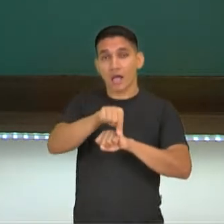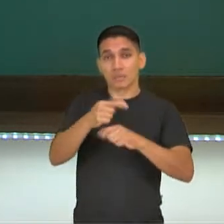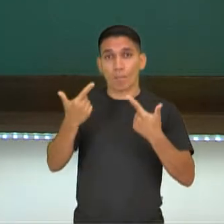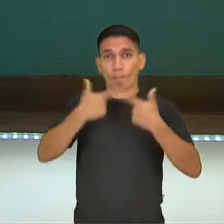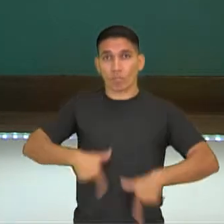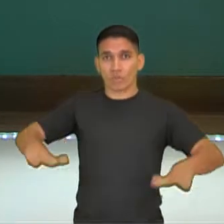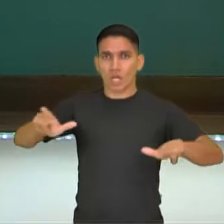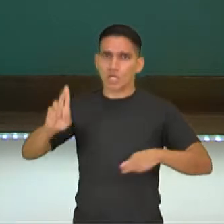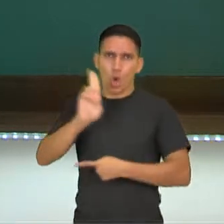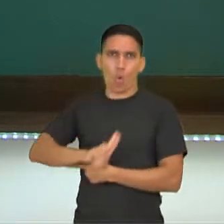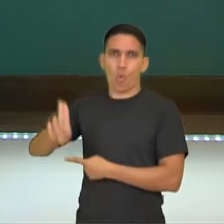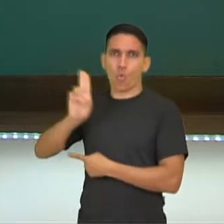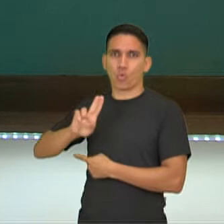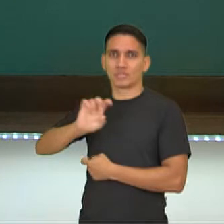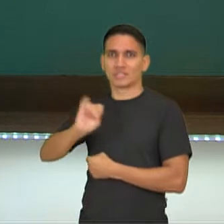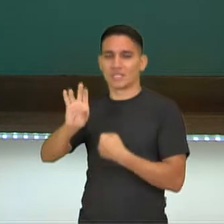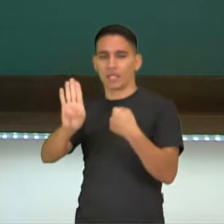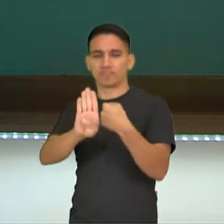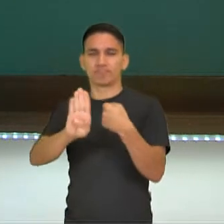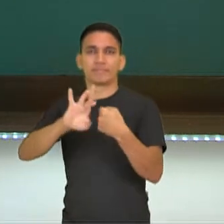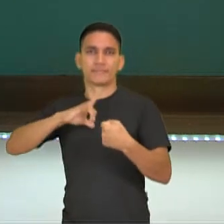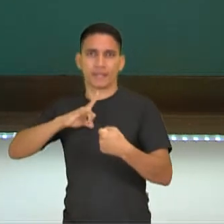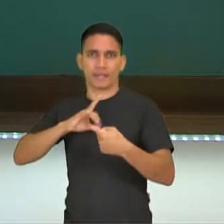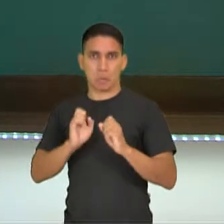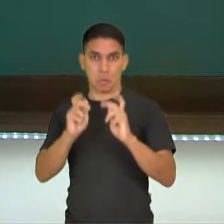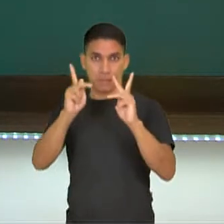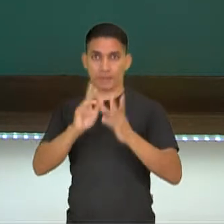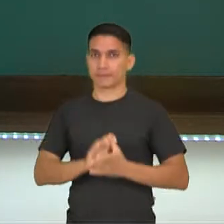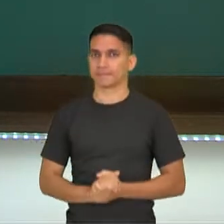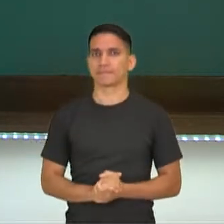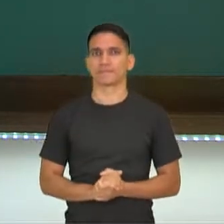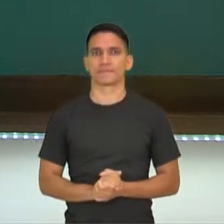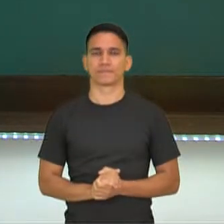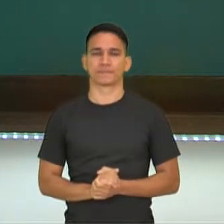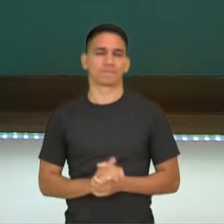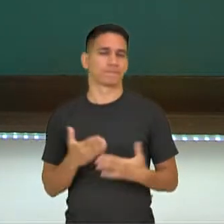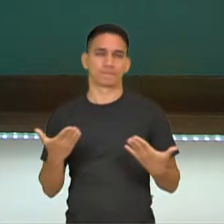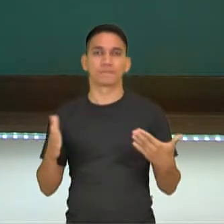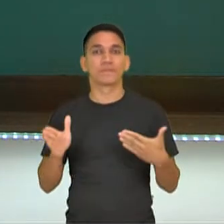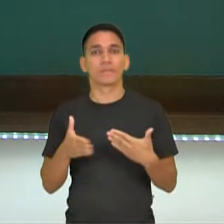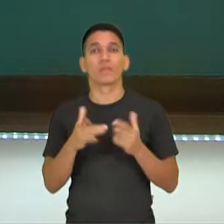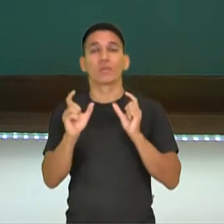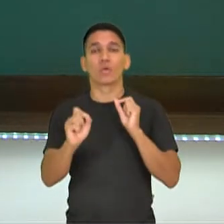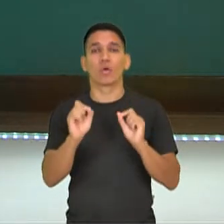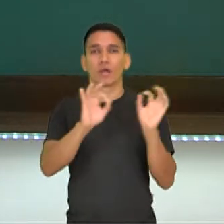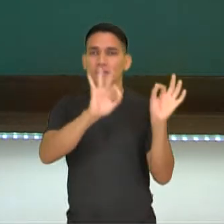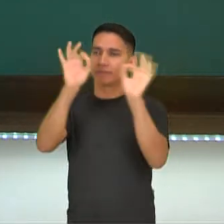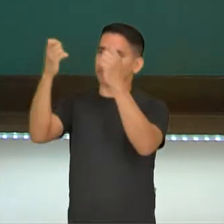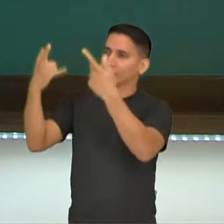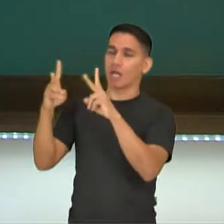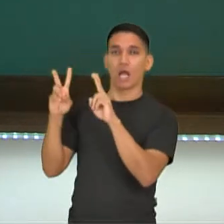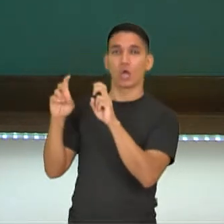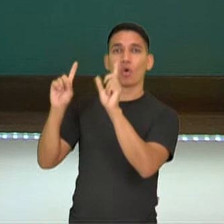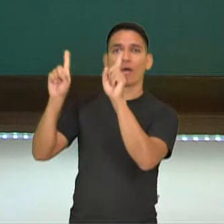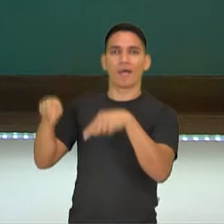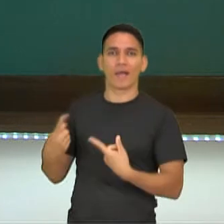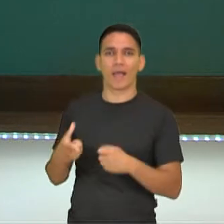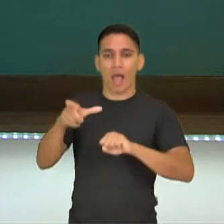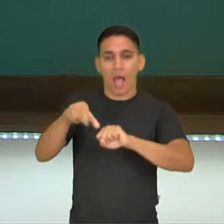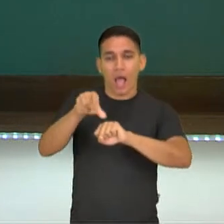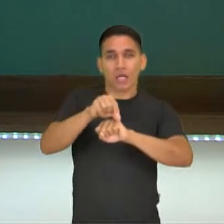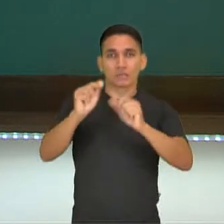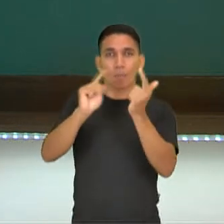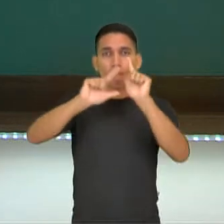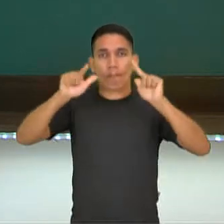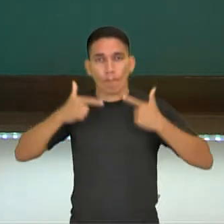substantivo. Cierto? Ahora, chicos, nesse vídeo nós falamos sobre artigo